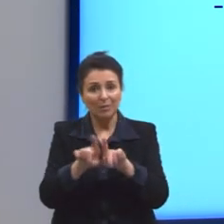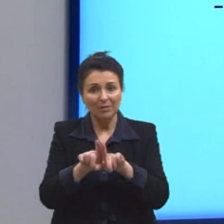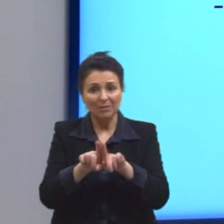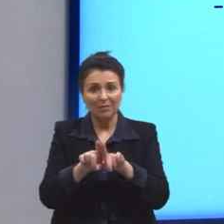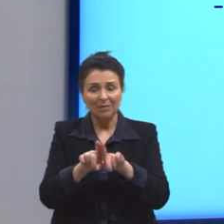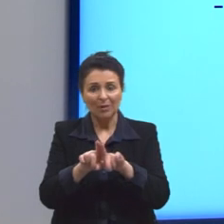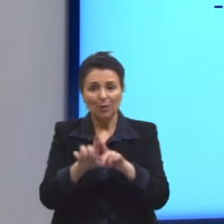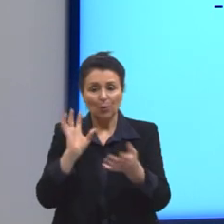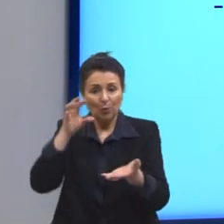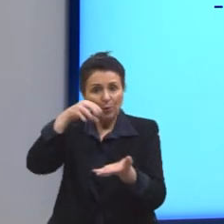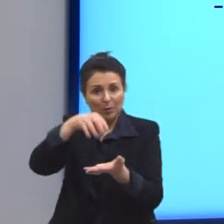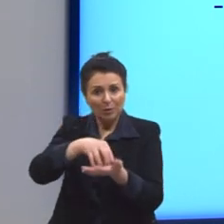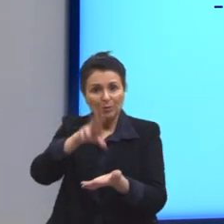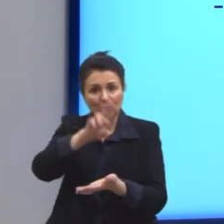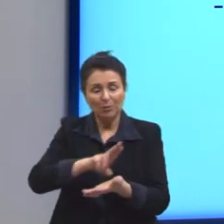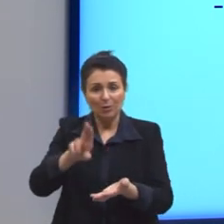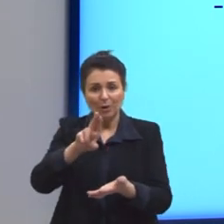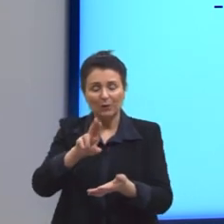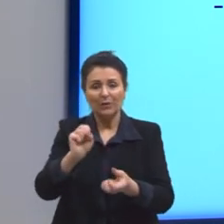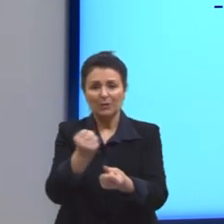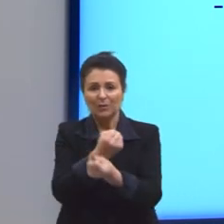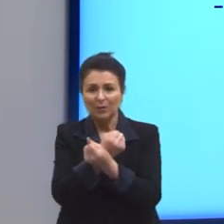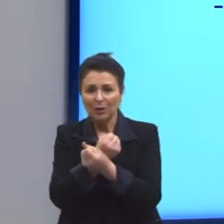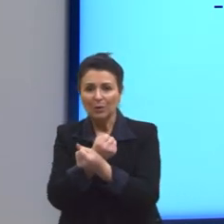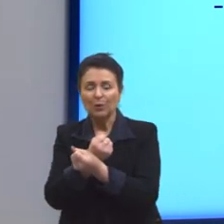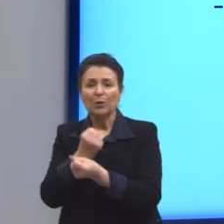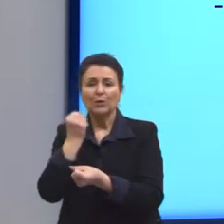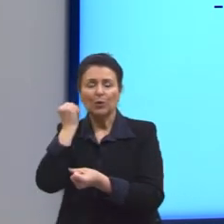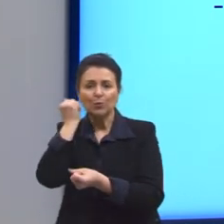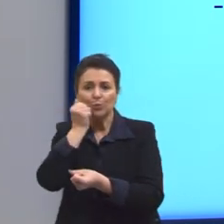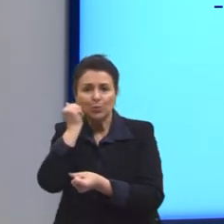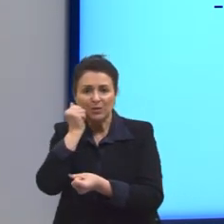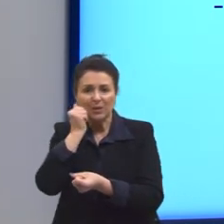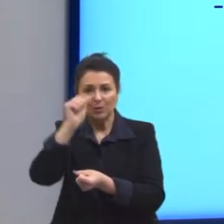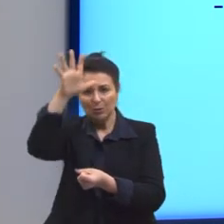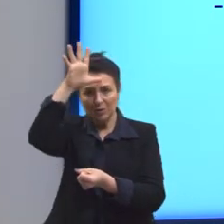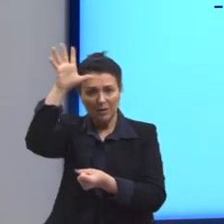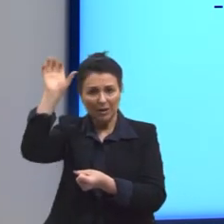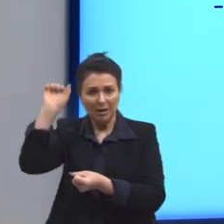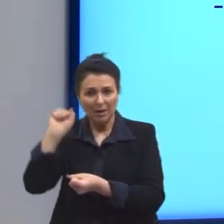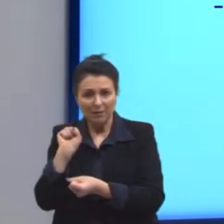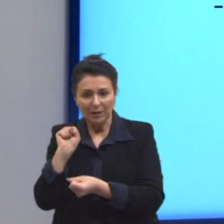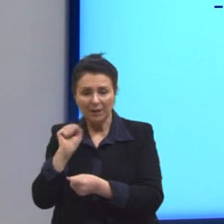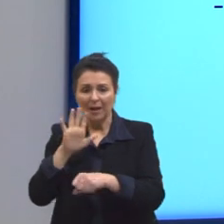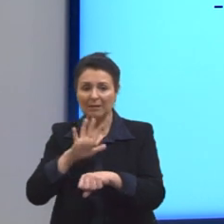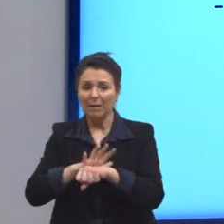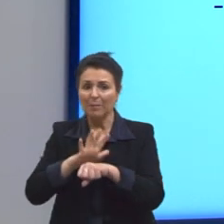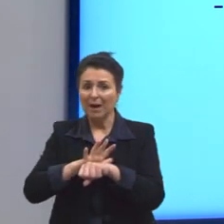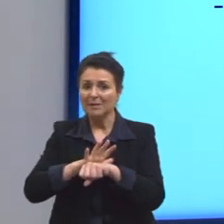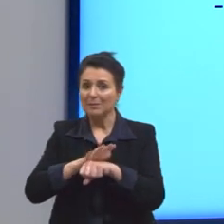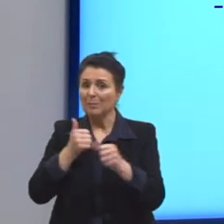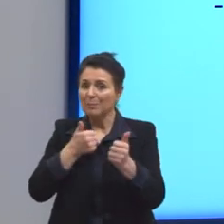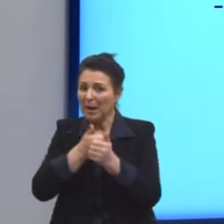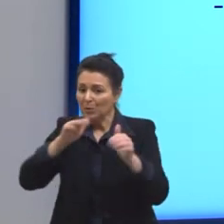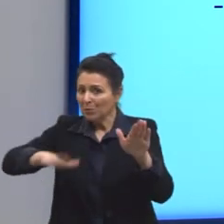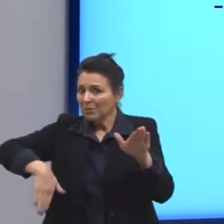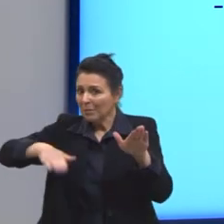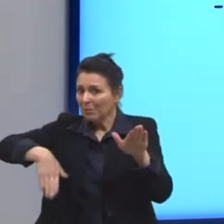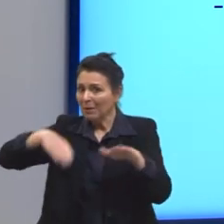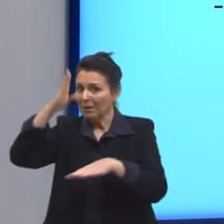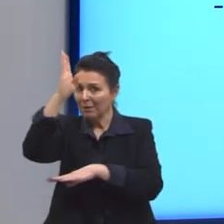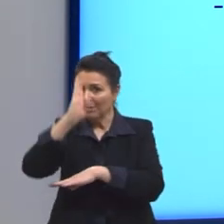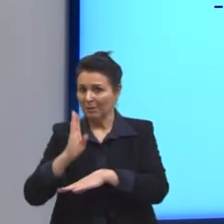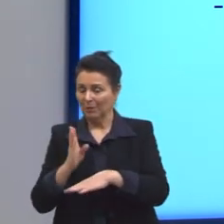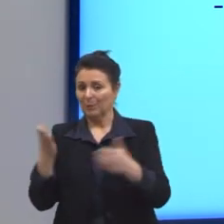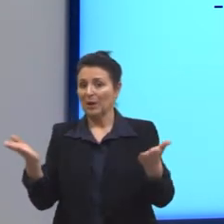Então, a escravização africana está mais presente no litoral do Brasil. E a gente vai voltar para a nossa